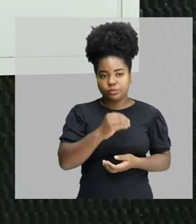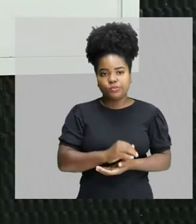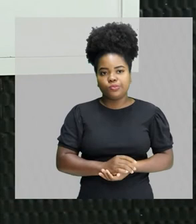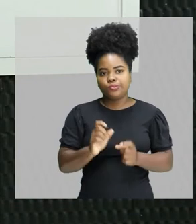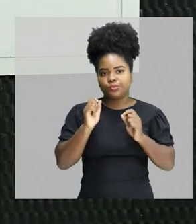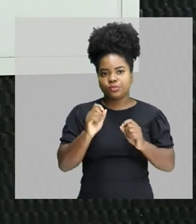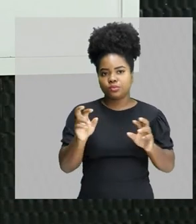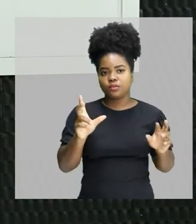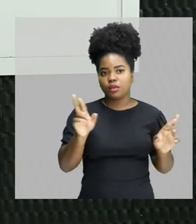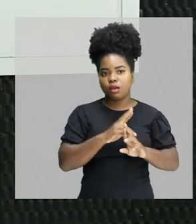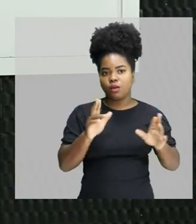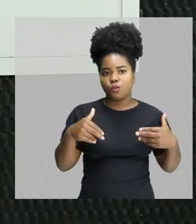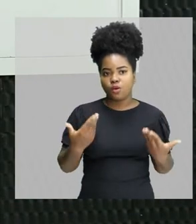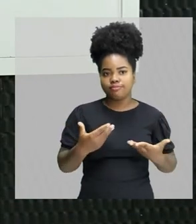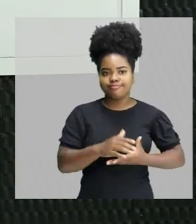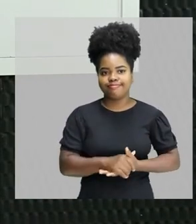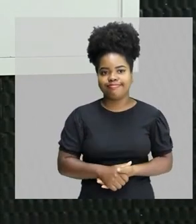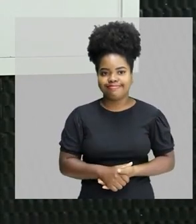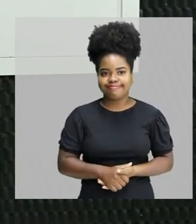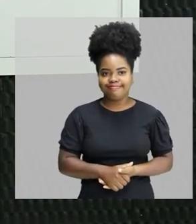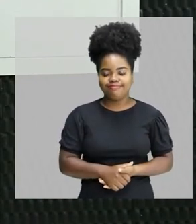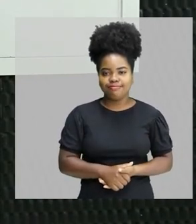ele vai fazer relação de